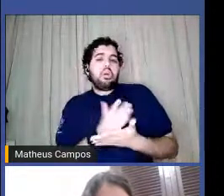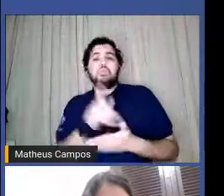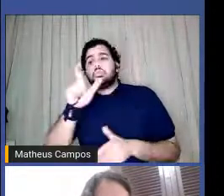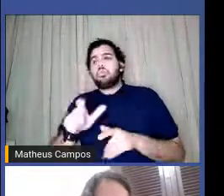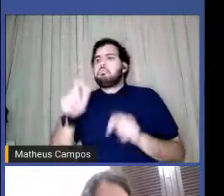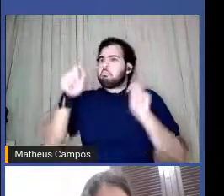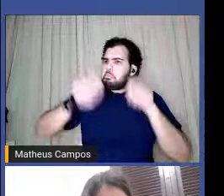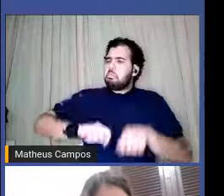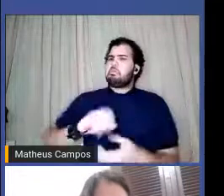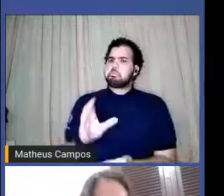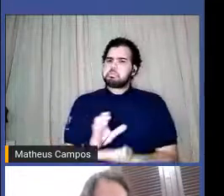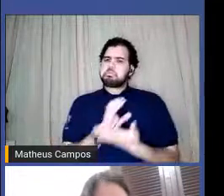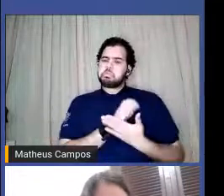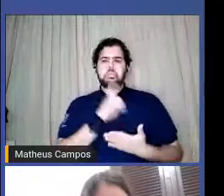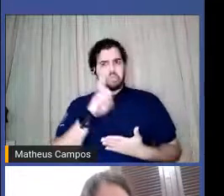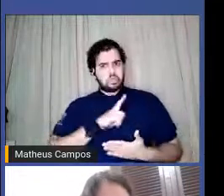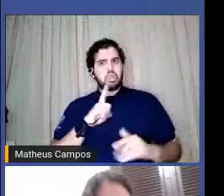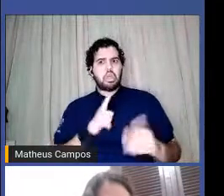Quem tem posses.